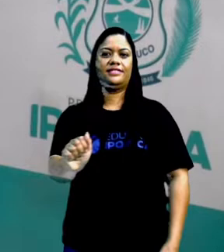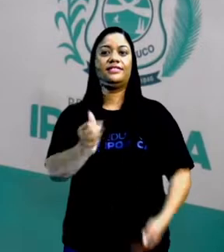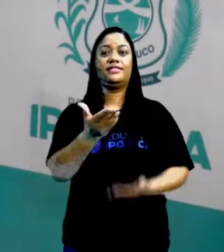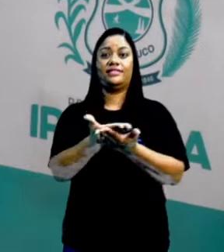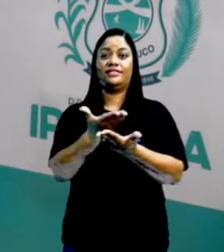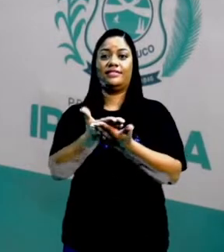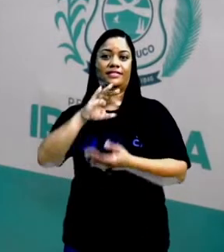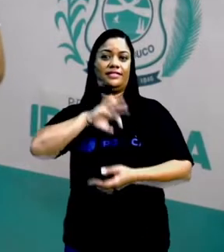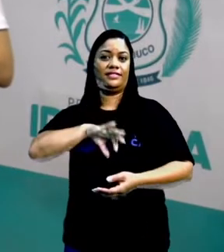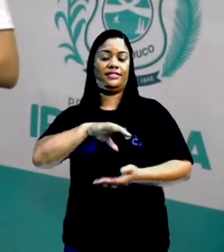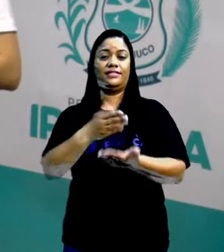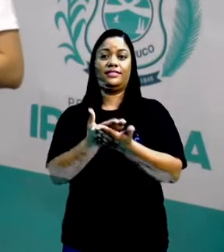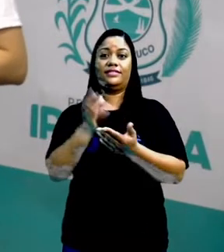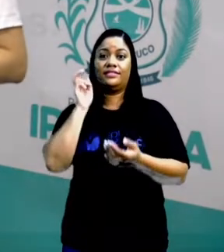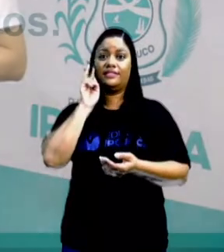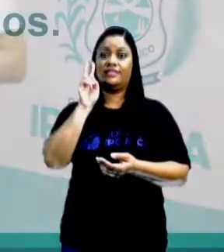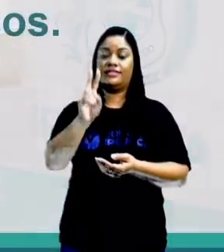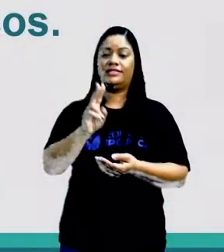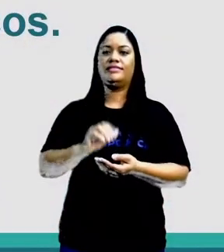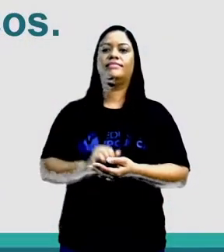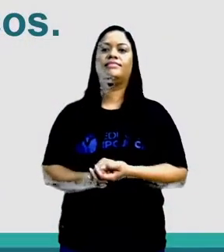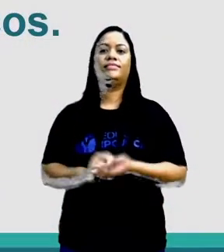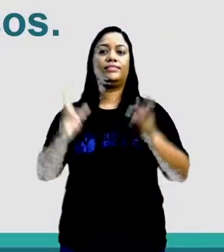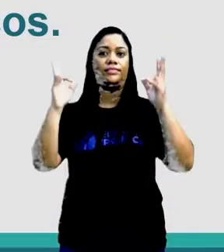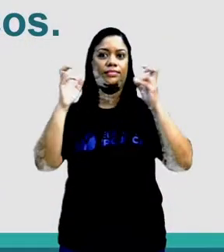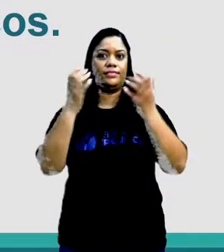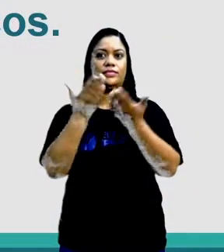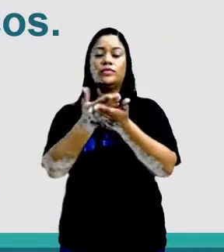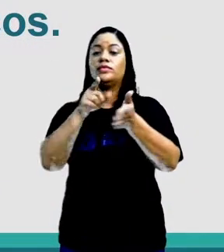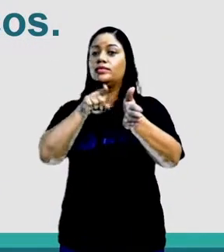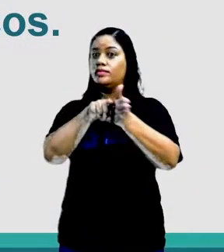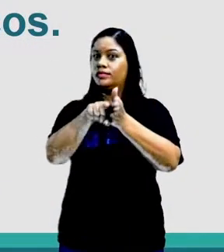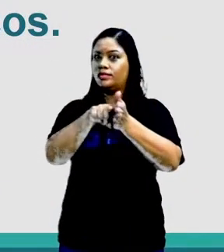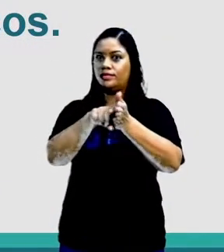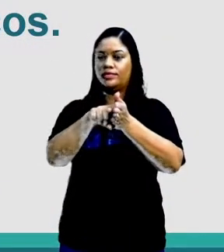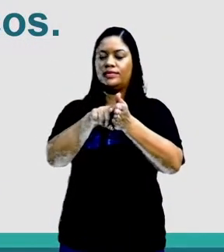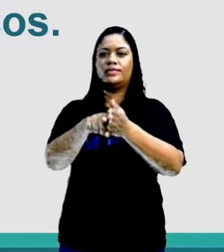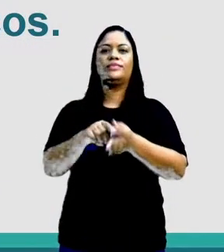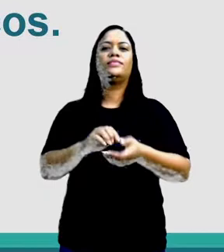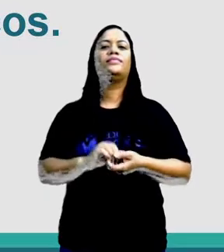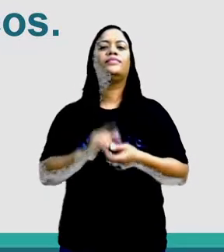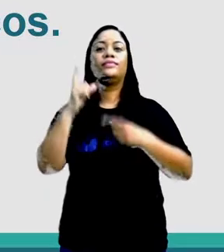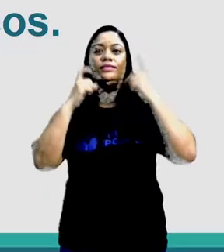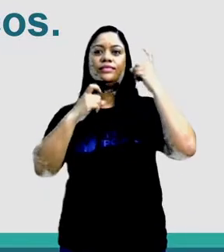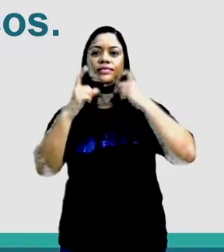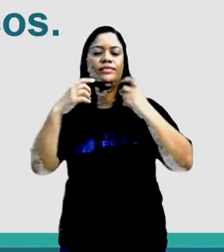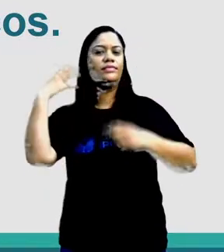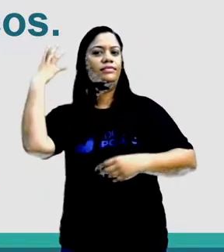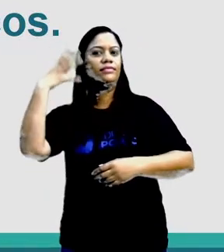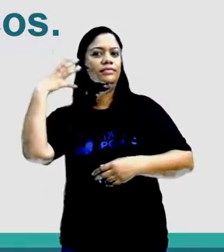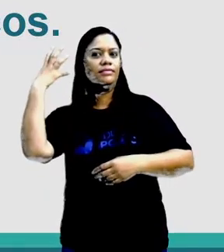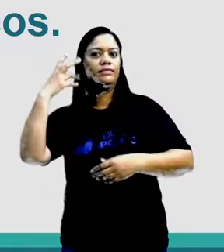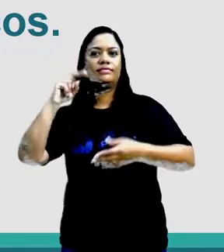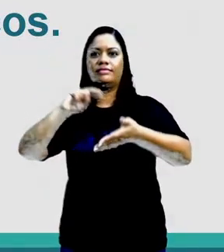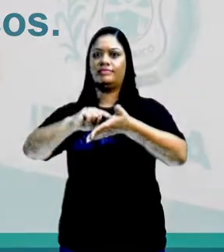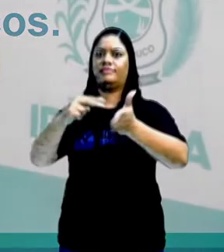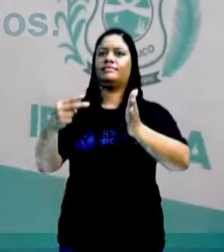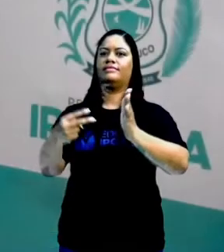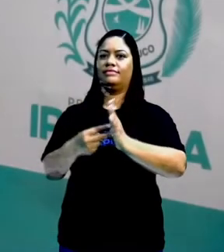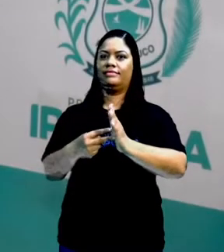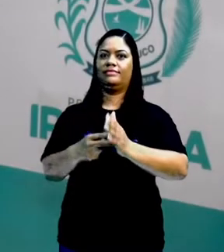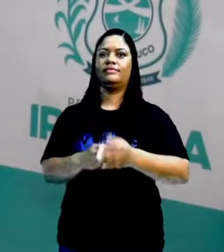à nossa aula de hoje, como vocês podem ver. O tema é explorando os recursos expressivos, sonoros e